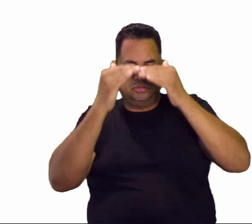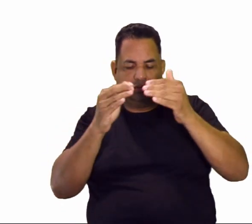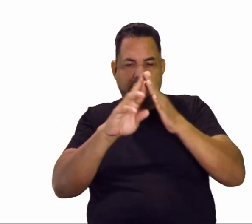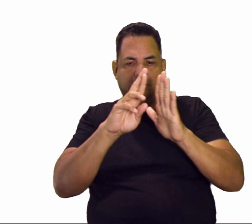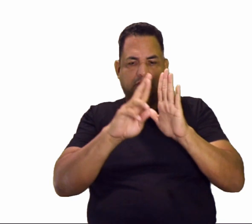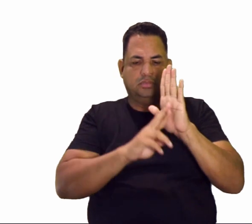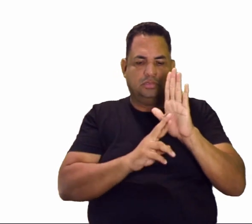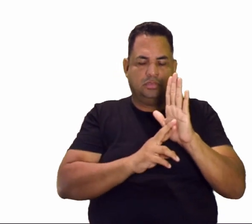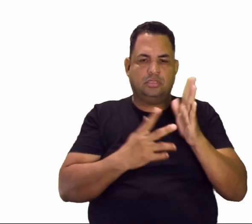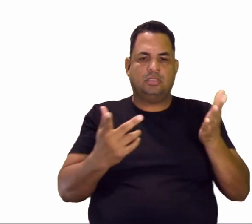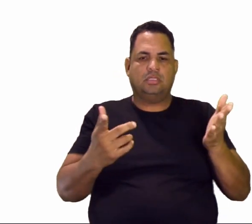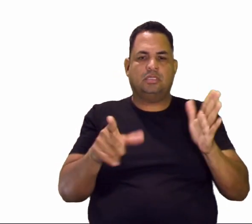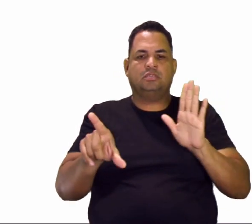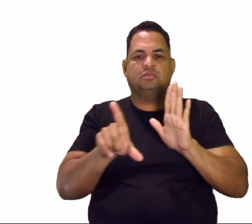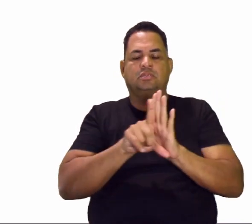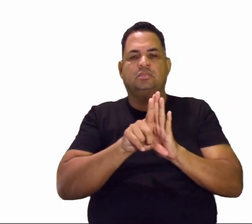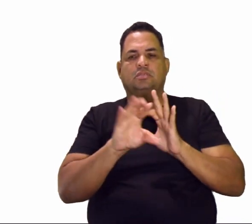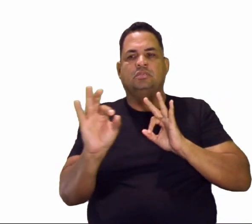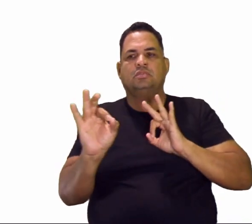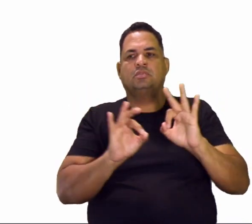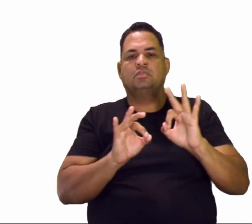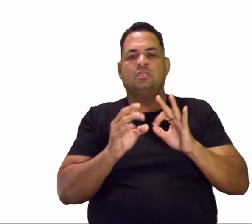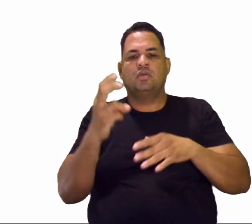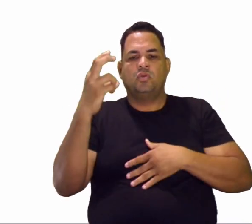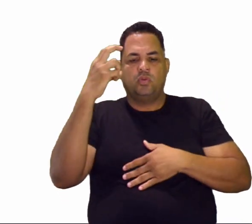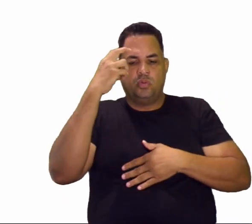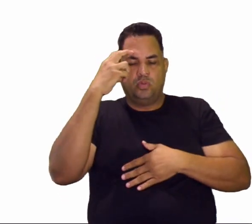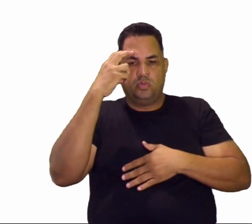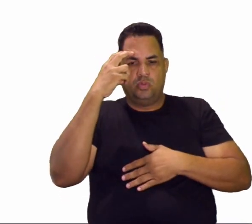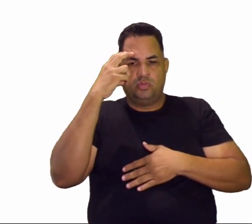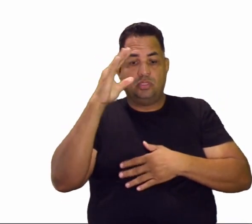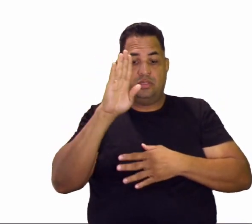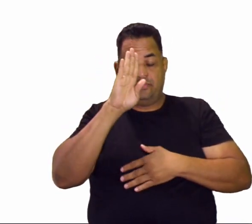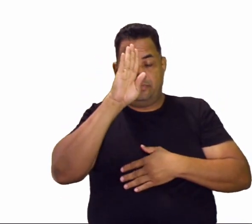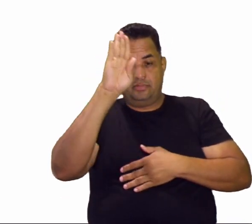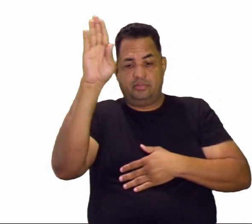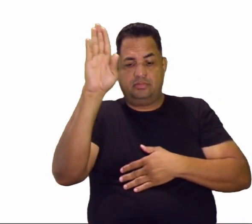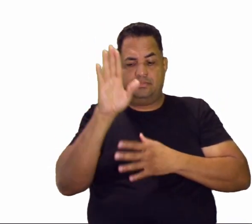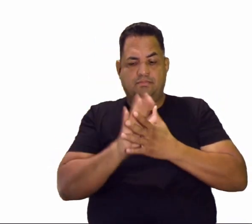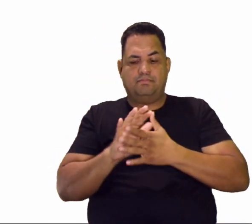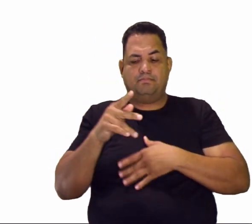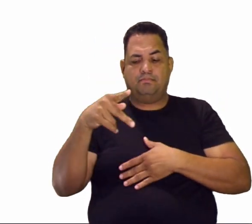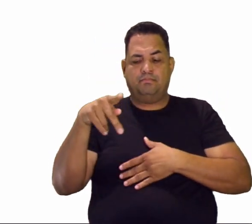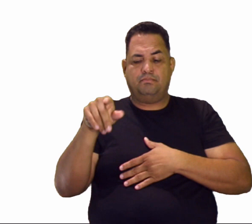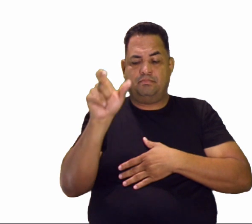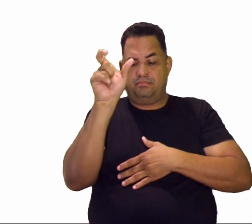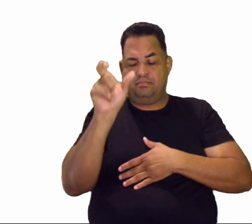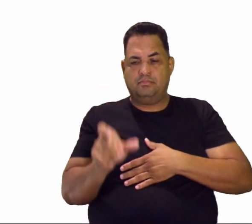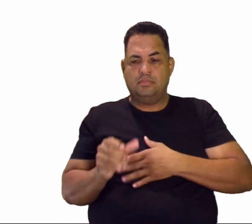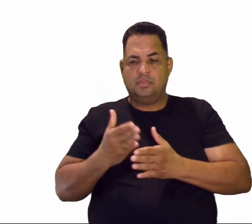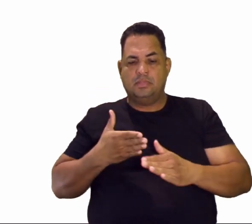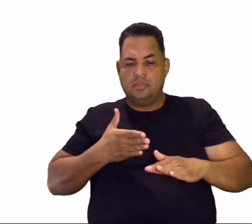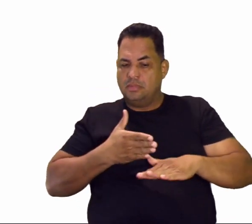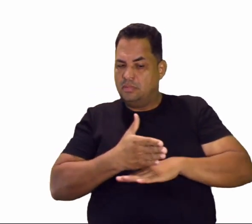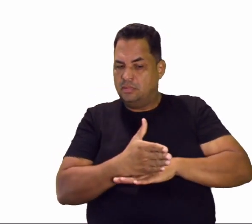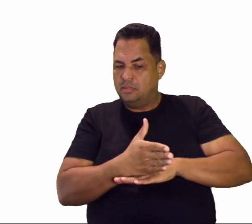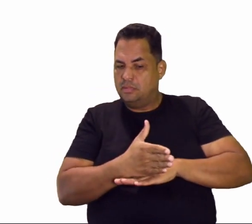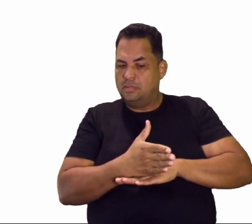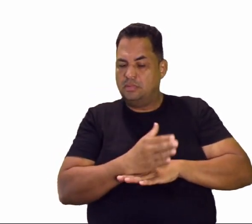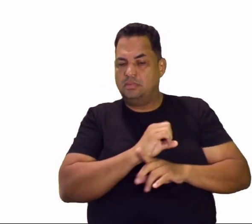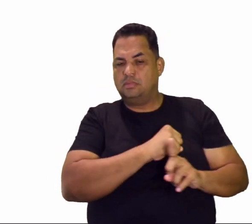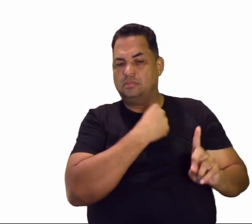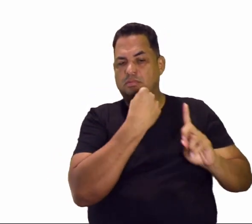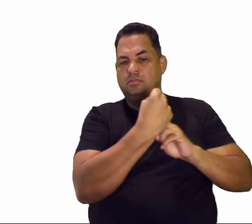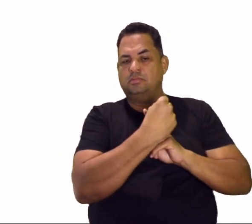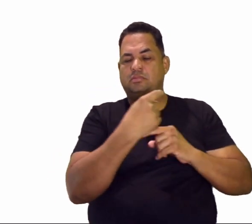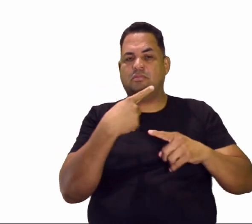da cultura, né? A cultura, ela tem um papel essencial aí para o indivíduo ele ser um membro da sociedade, porque esse